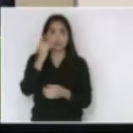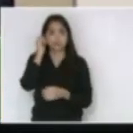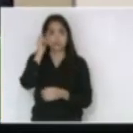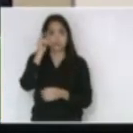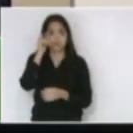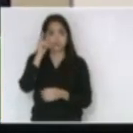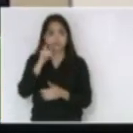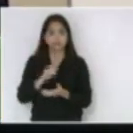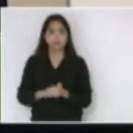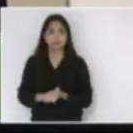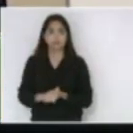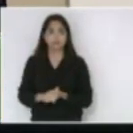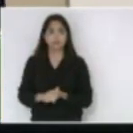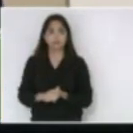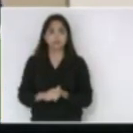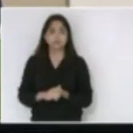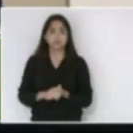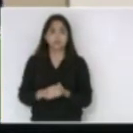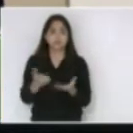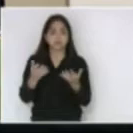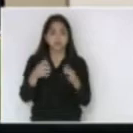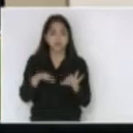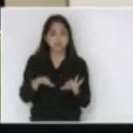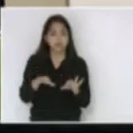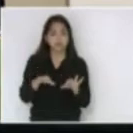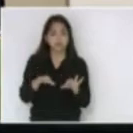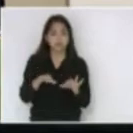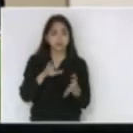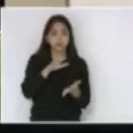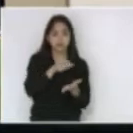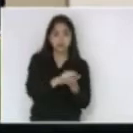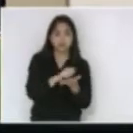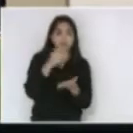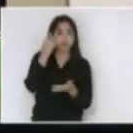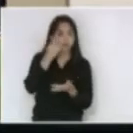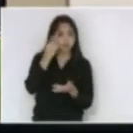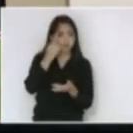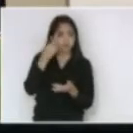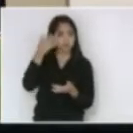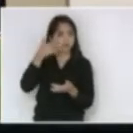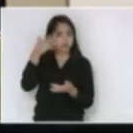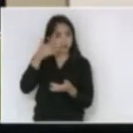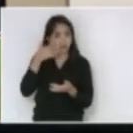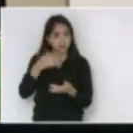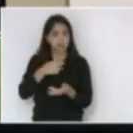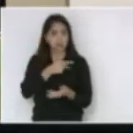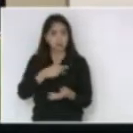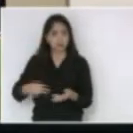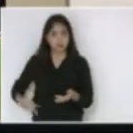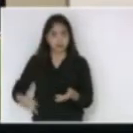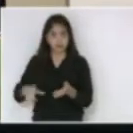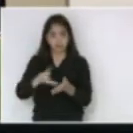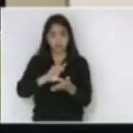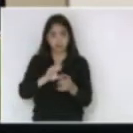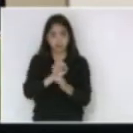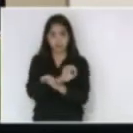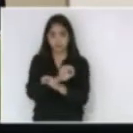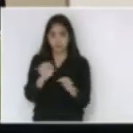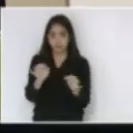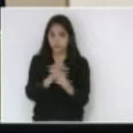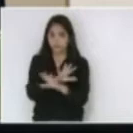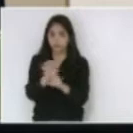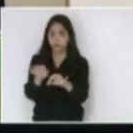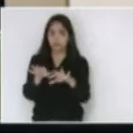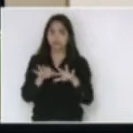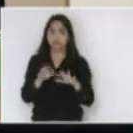não havendo mais oradores inscritos esta presidência antes de encerrar a sessão